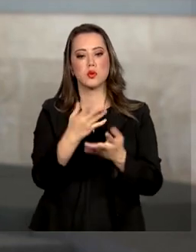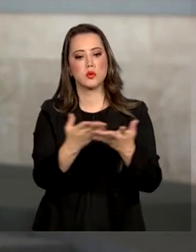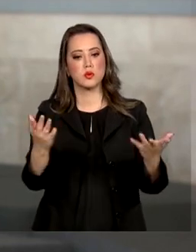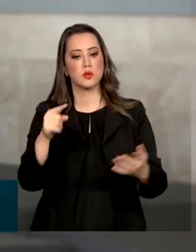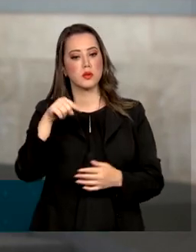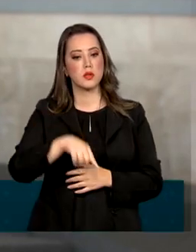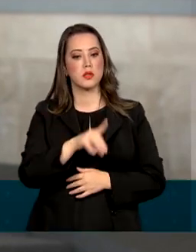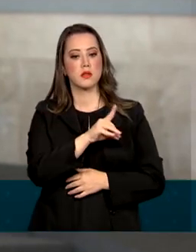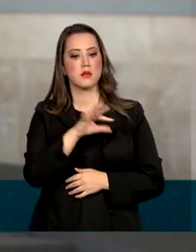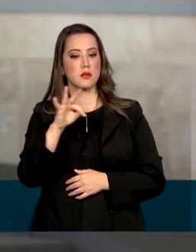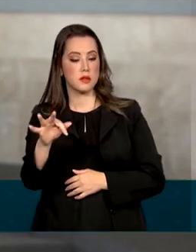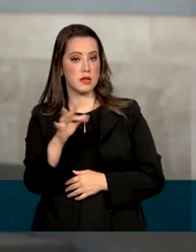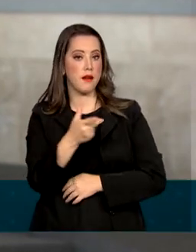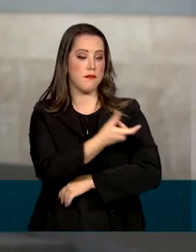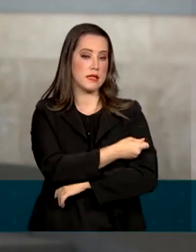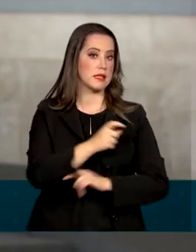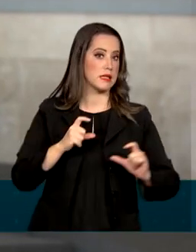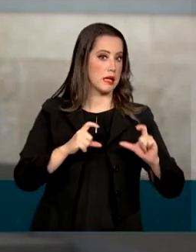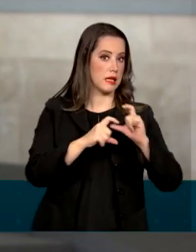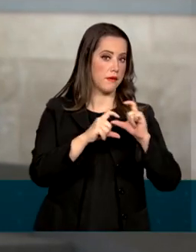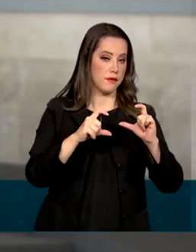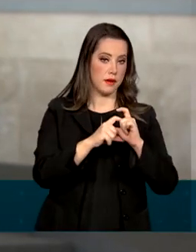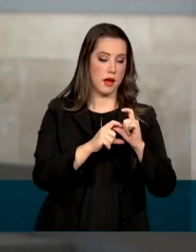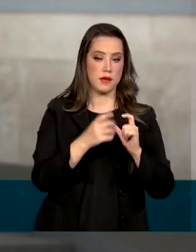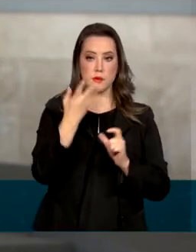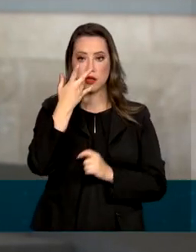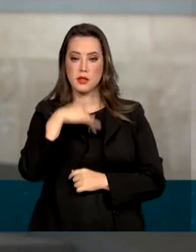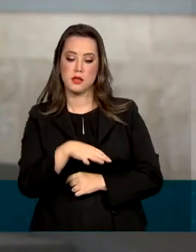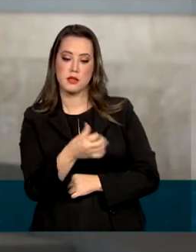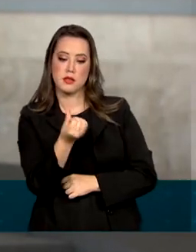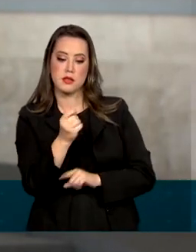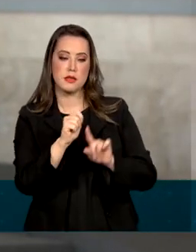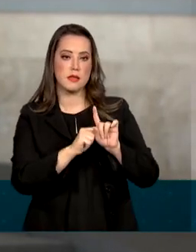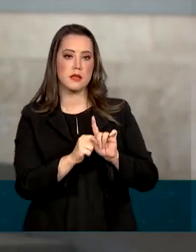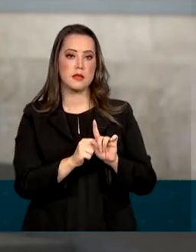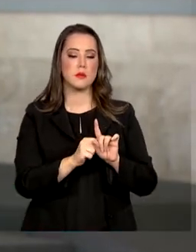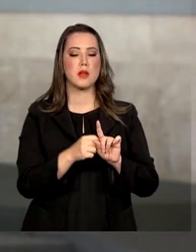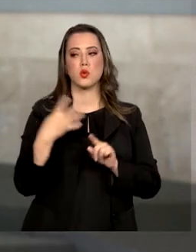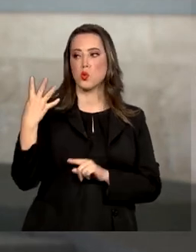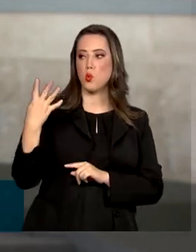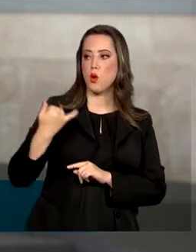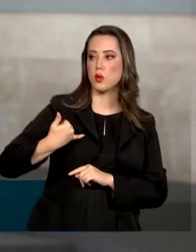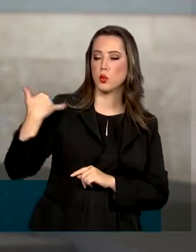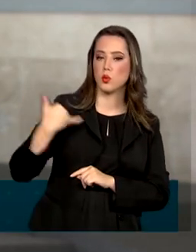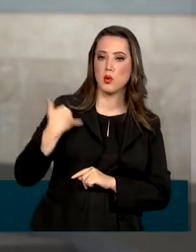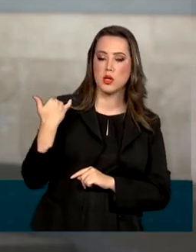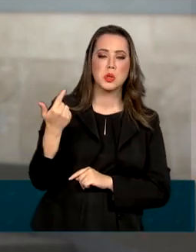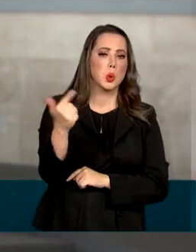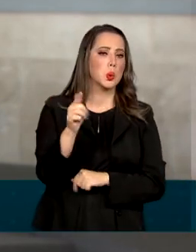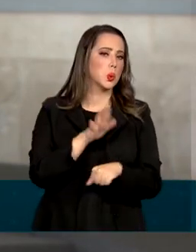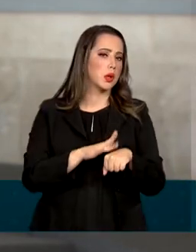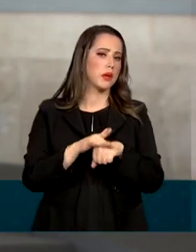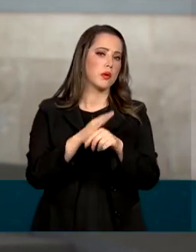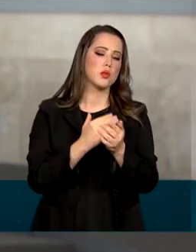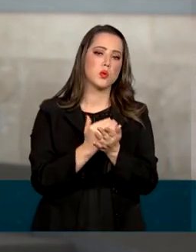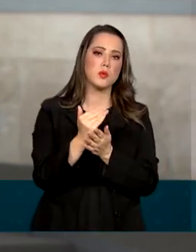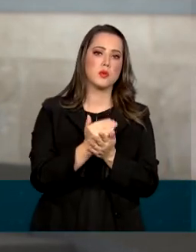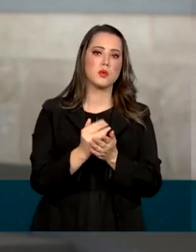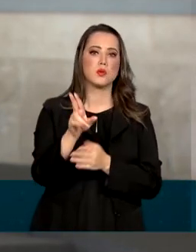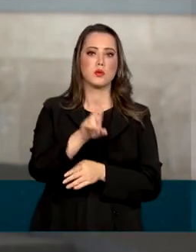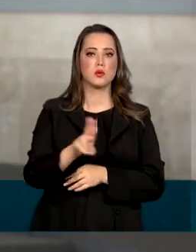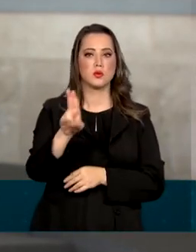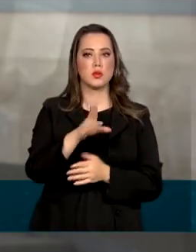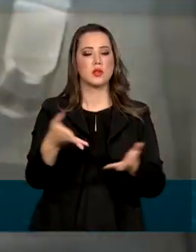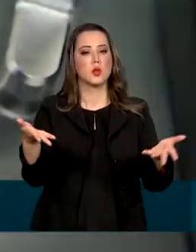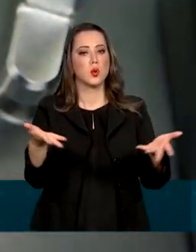Distrito Federal, a vacina da Pfizer para crianças de 6 meses a 4 anos e 11 meses sem comorbidade começa a ser aplicada